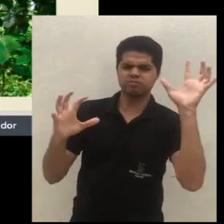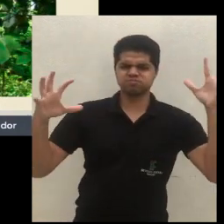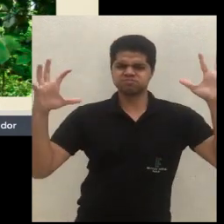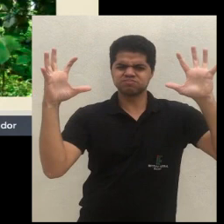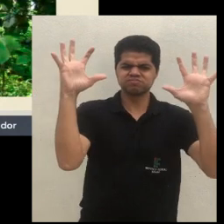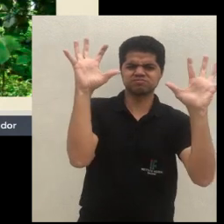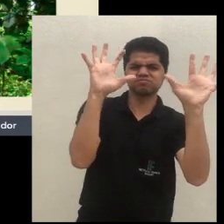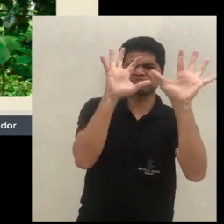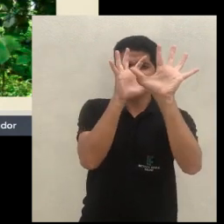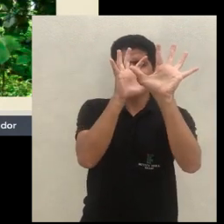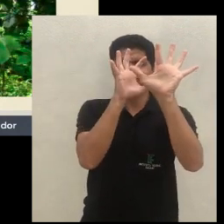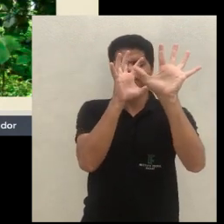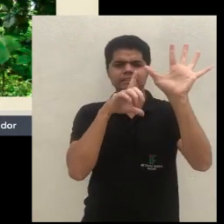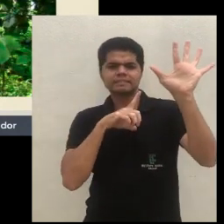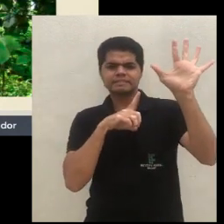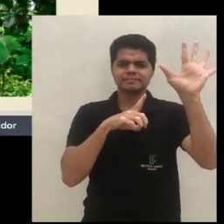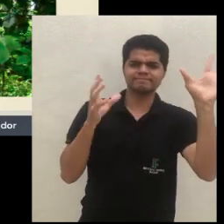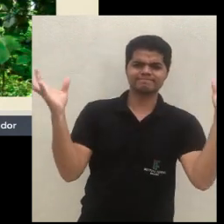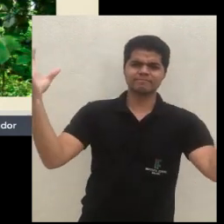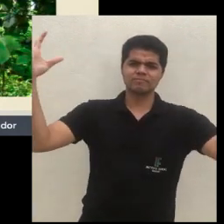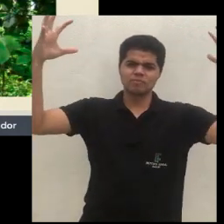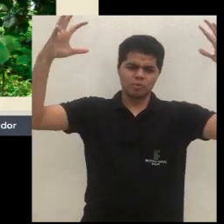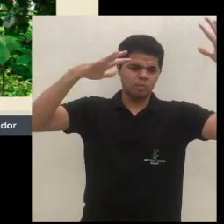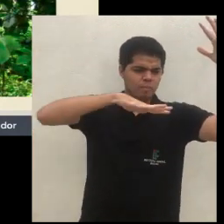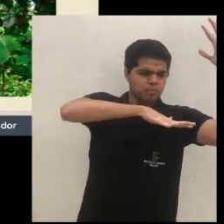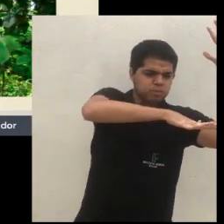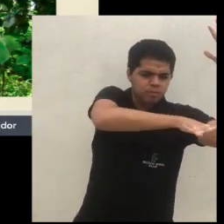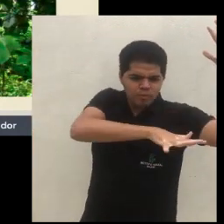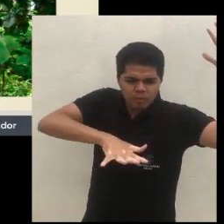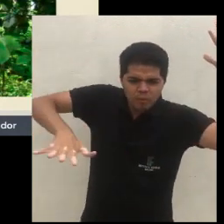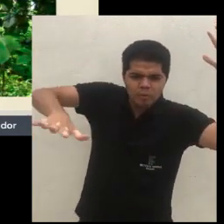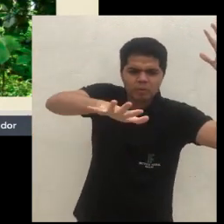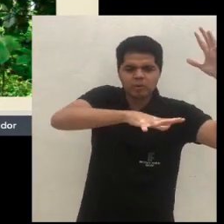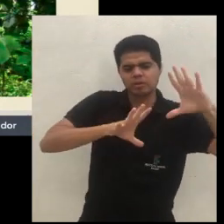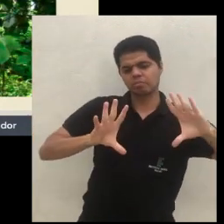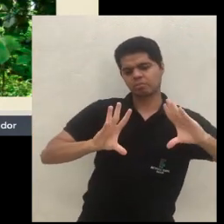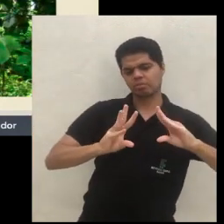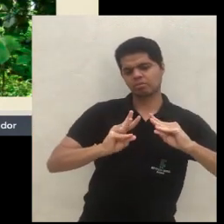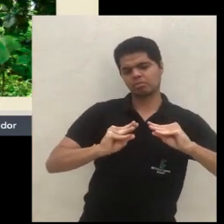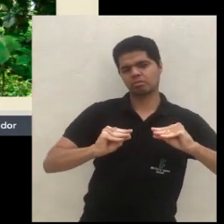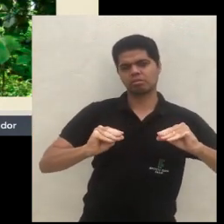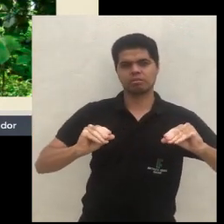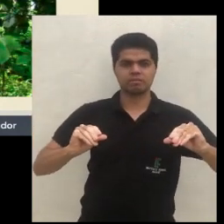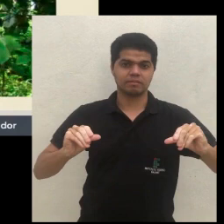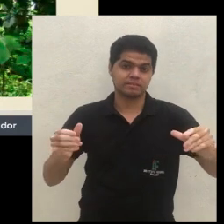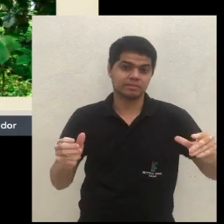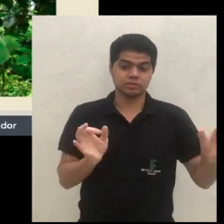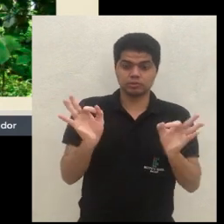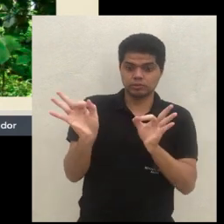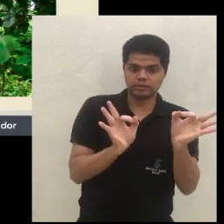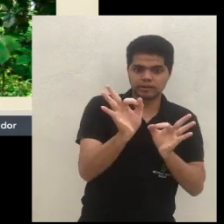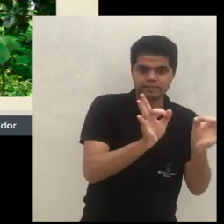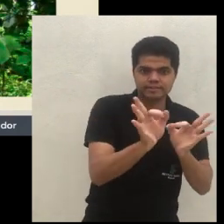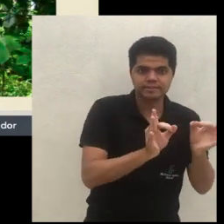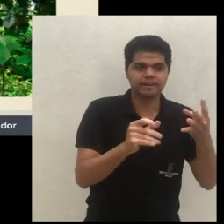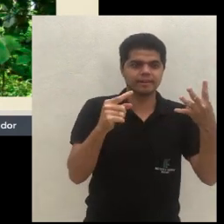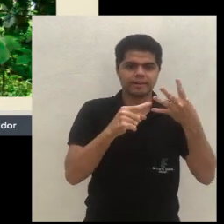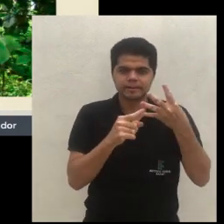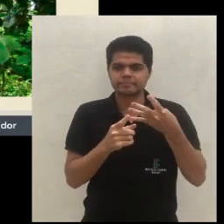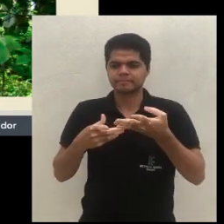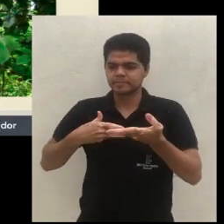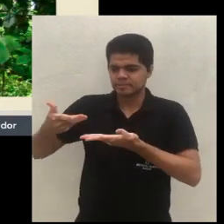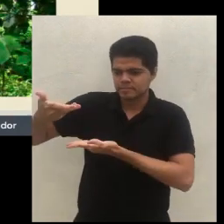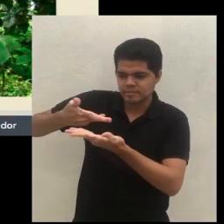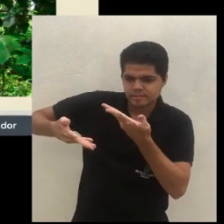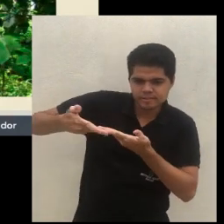ter produto para vender. Porque sombre ou demais não tem. Então, esse princípio biológico, para você manter